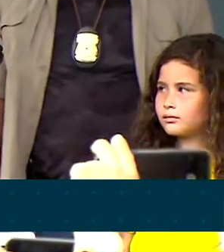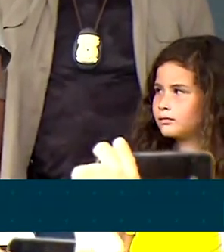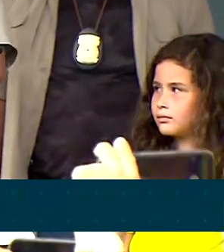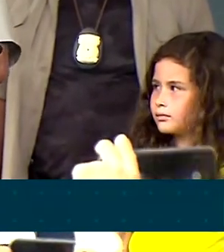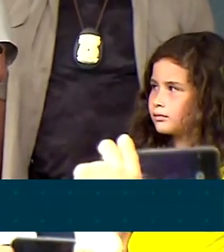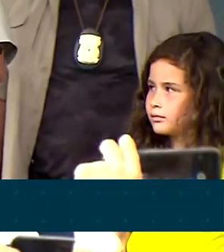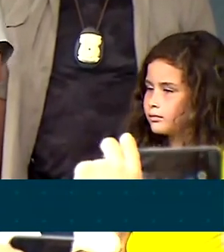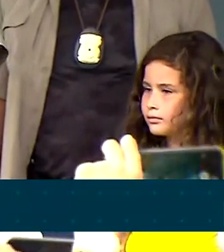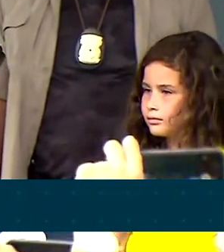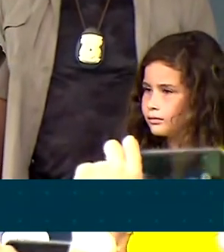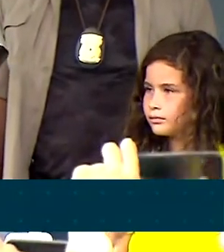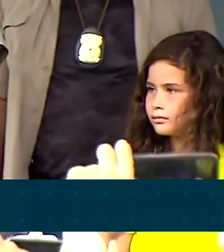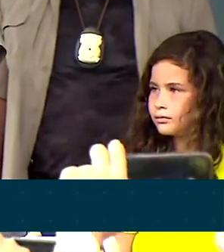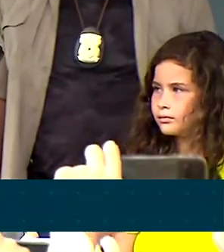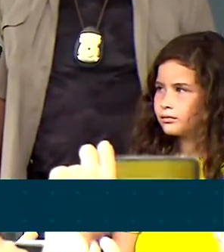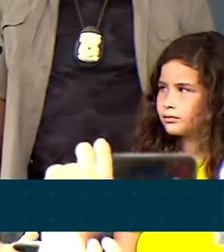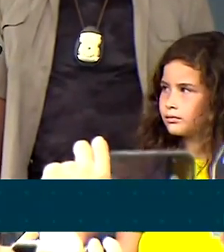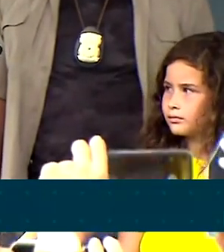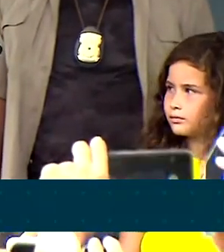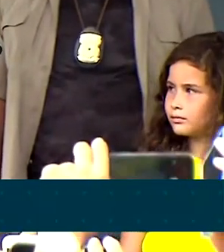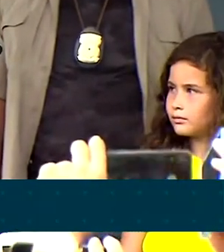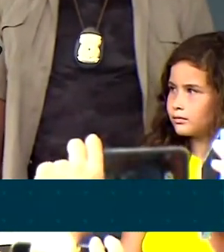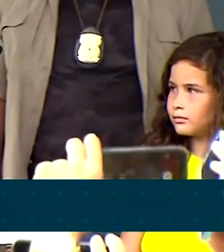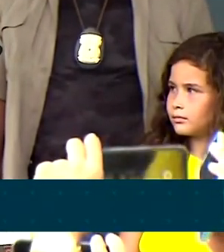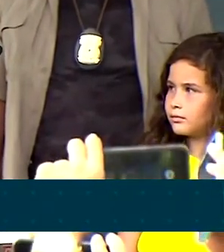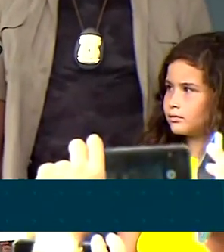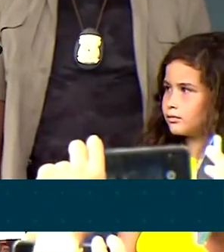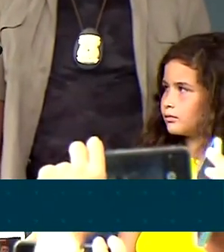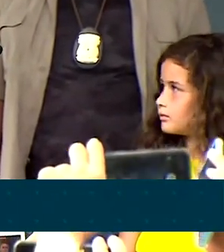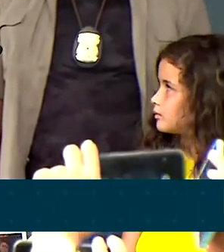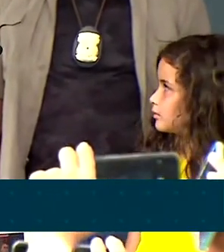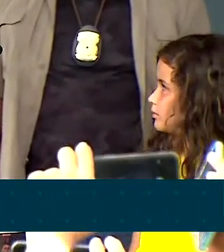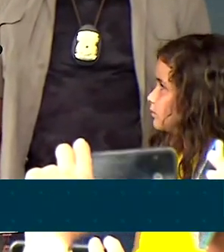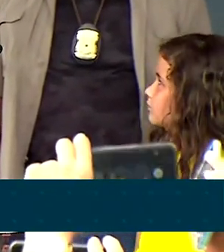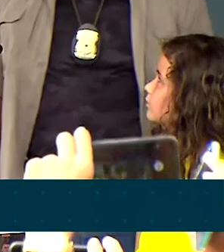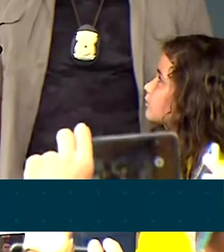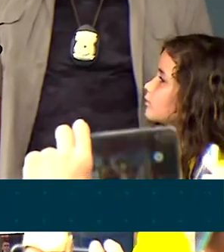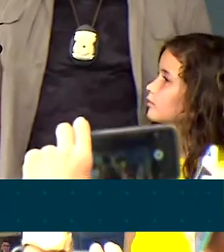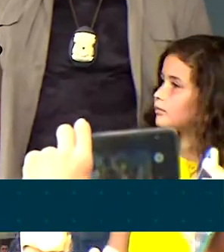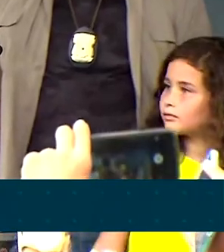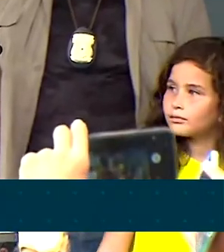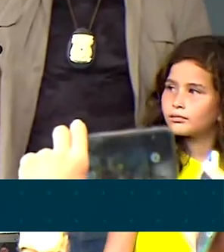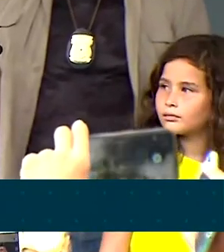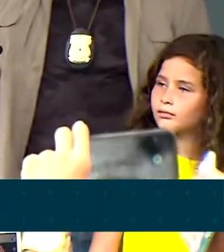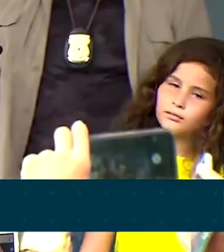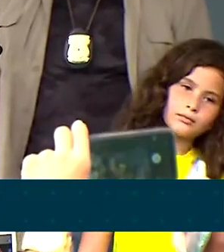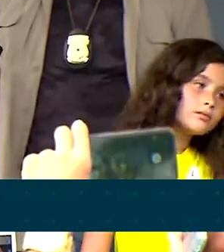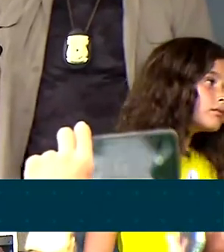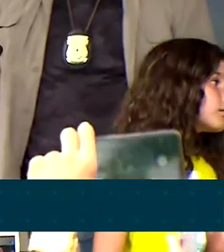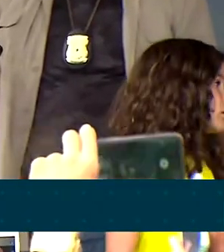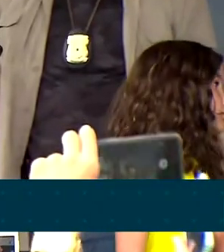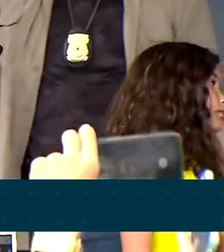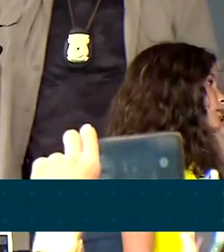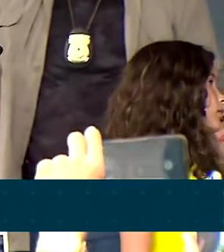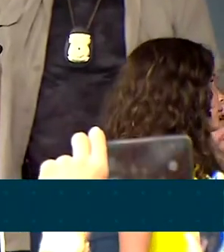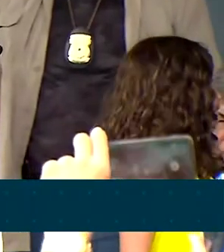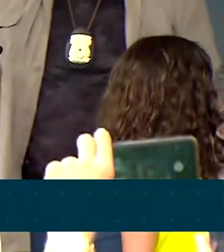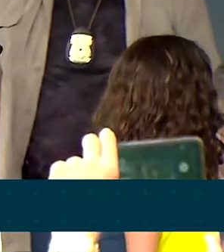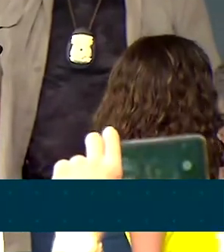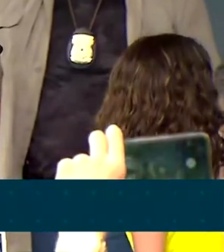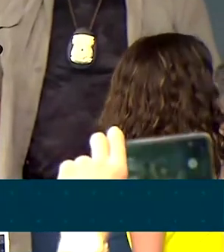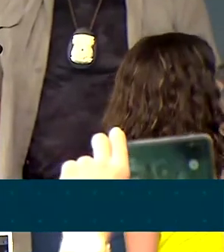coração e com o respeito a todos vocês. Não é virtude o que